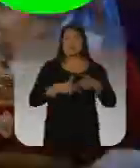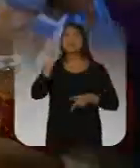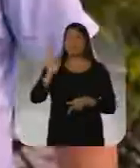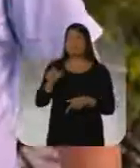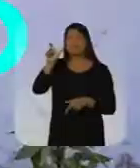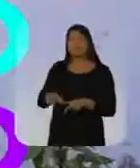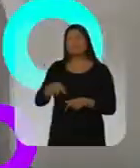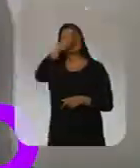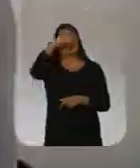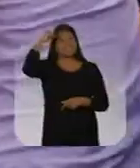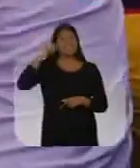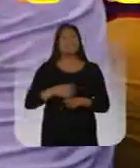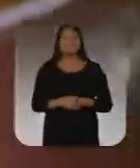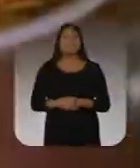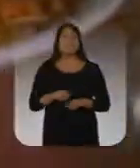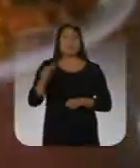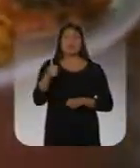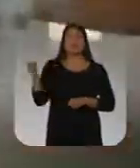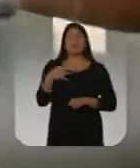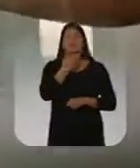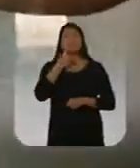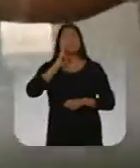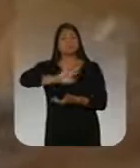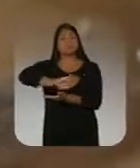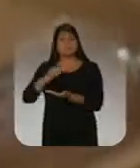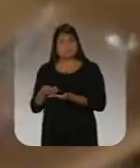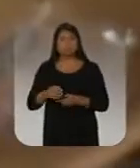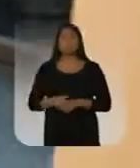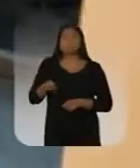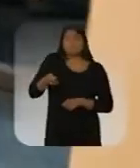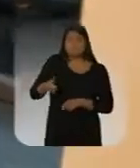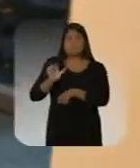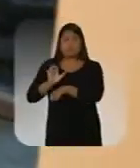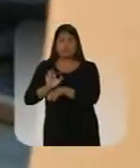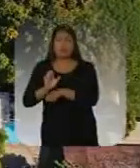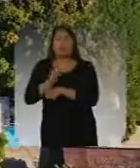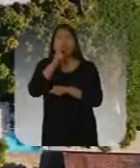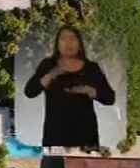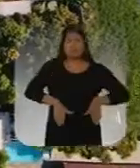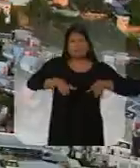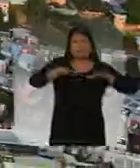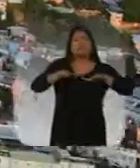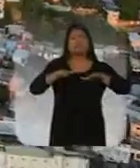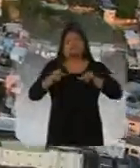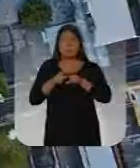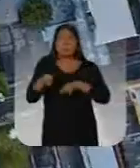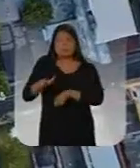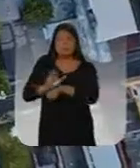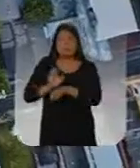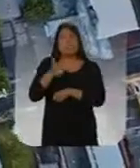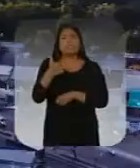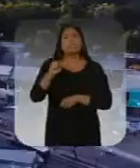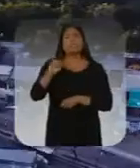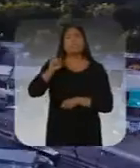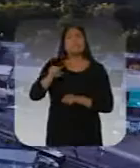É mais trabalho do Wilson! 11 novos restaurantes, prato cheio. Auxílios estadual, enchente e permanente para